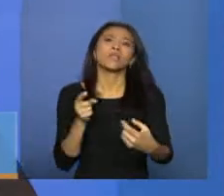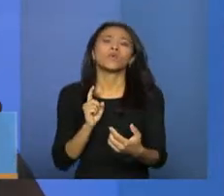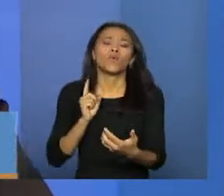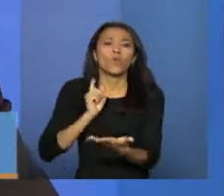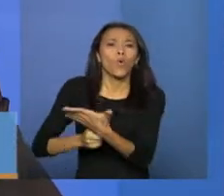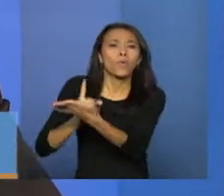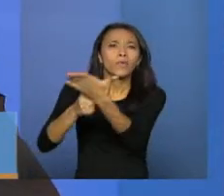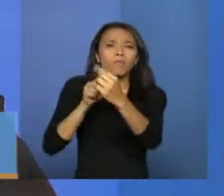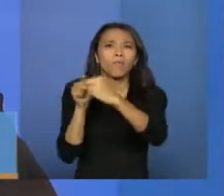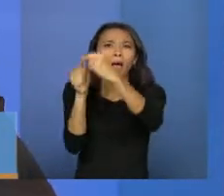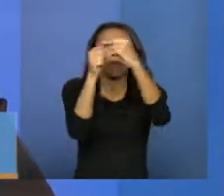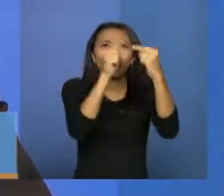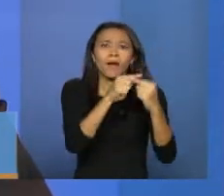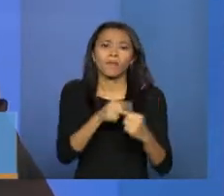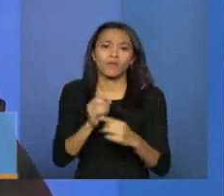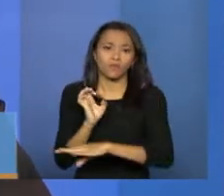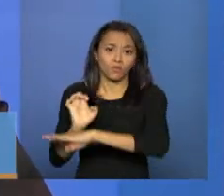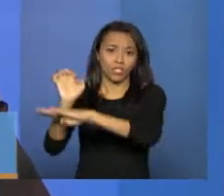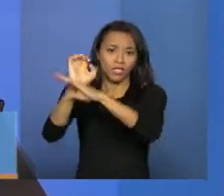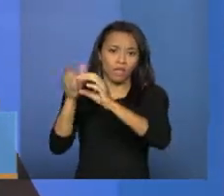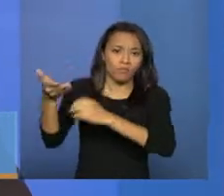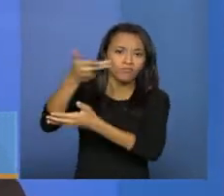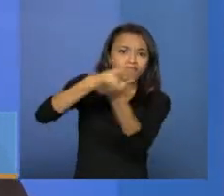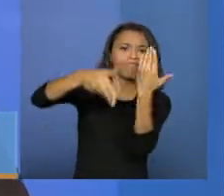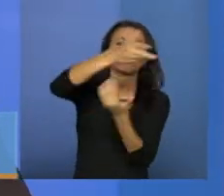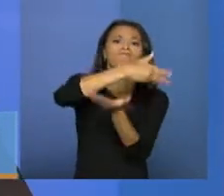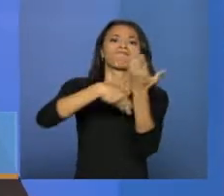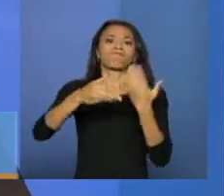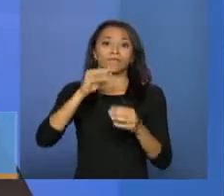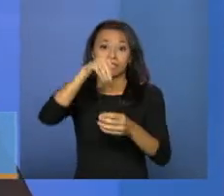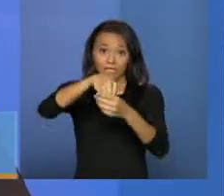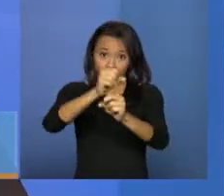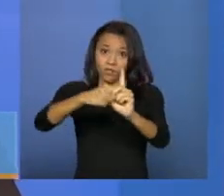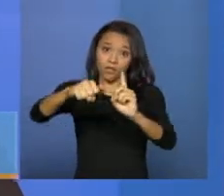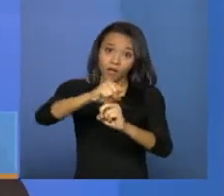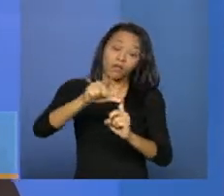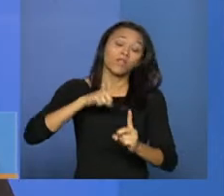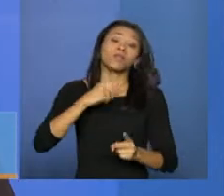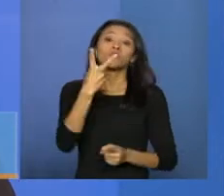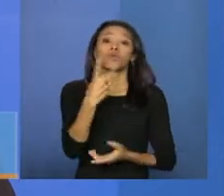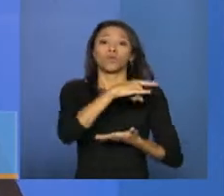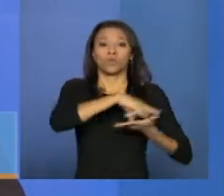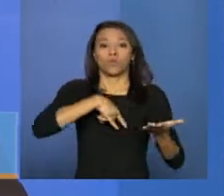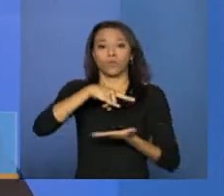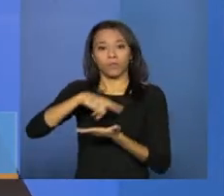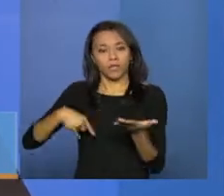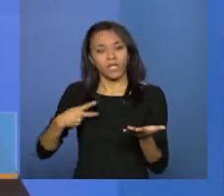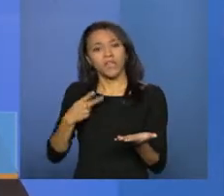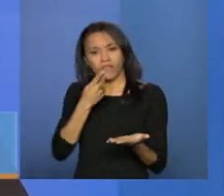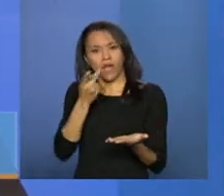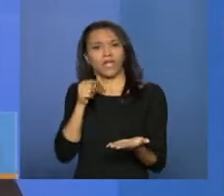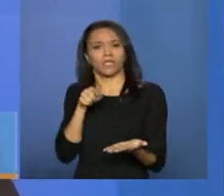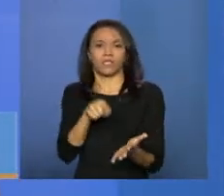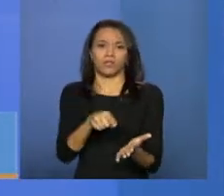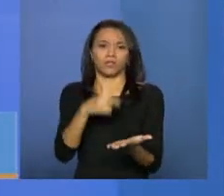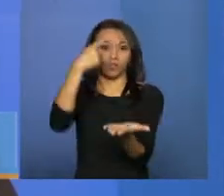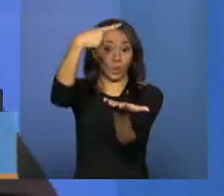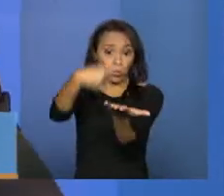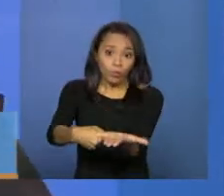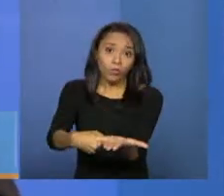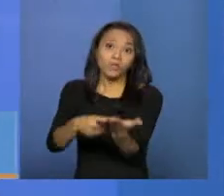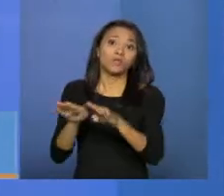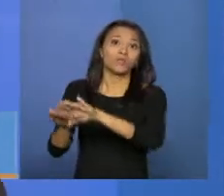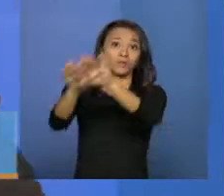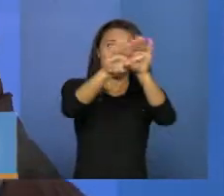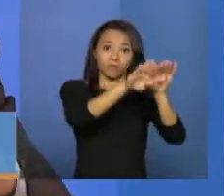uma gestão que é compartilhada na assistência social, hoje nós temos duas resoluções que materializam esse pacto que a gente chama na